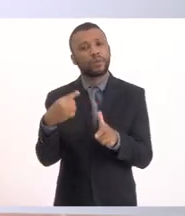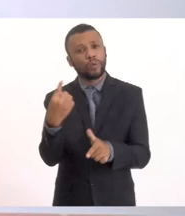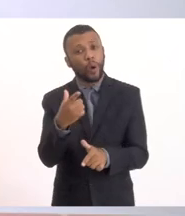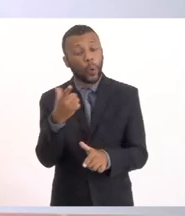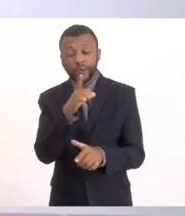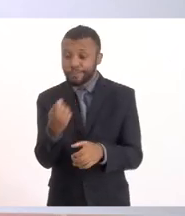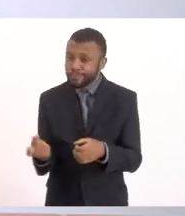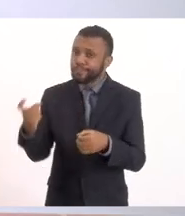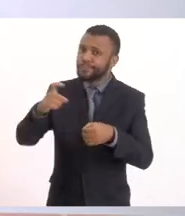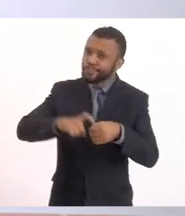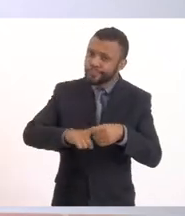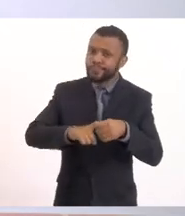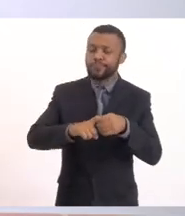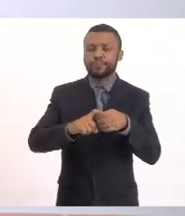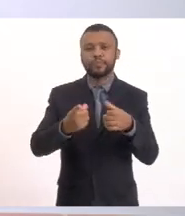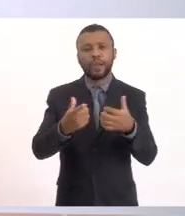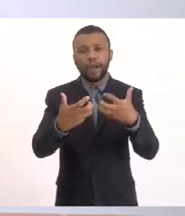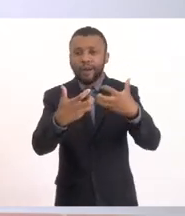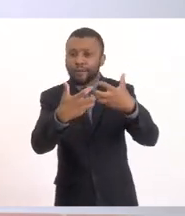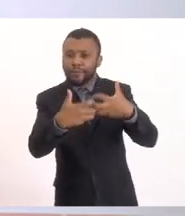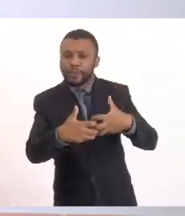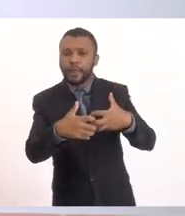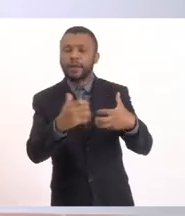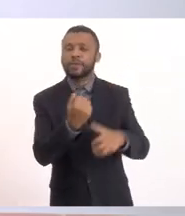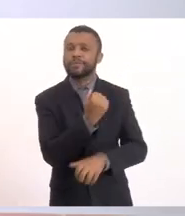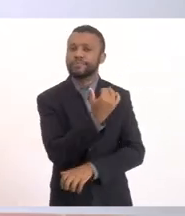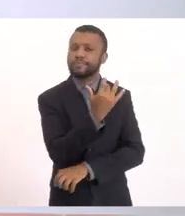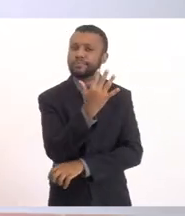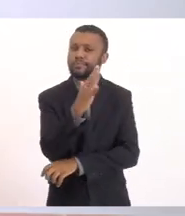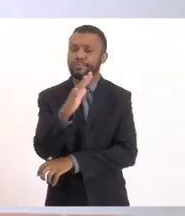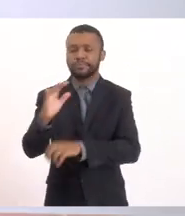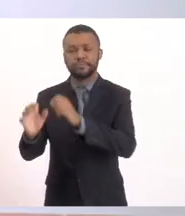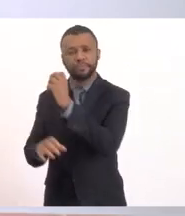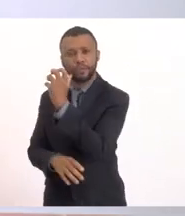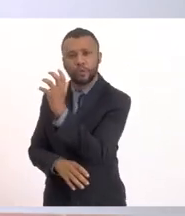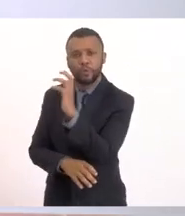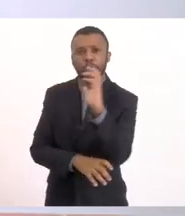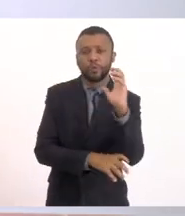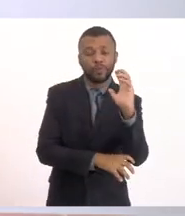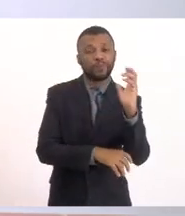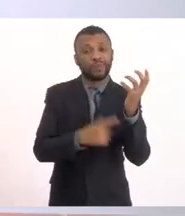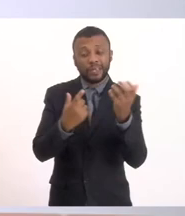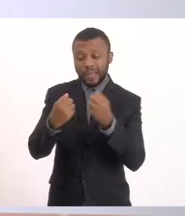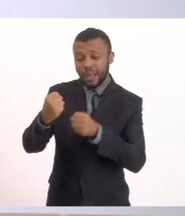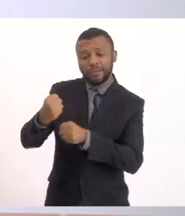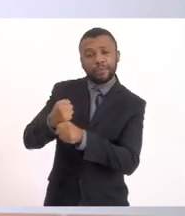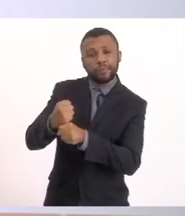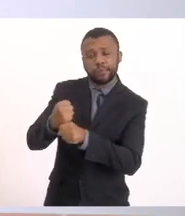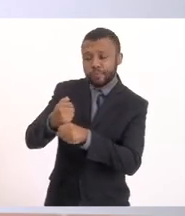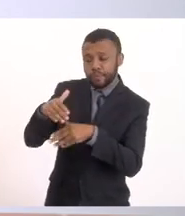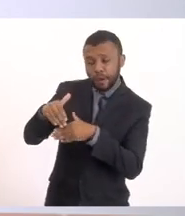com todo o ecossistema que está instalado e que vem sendo degradado ao longo dos anos